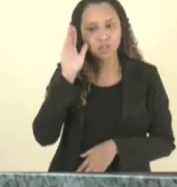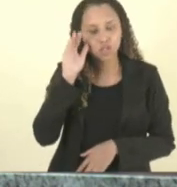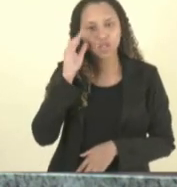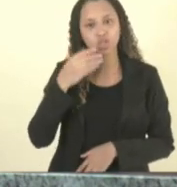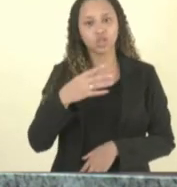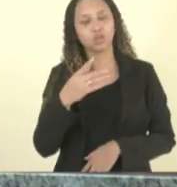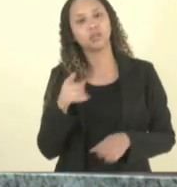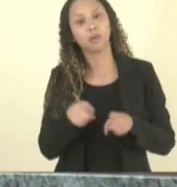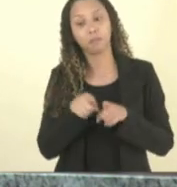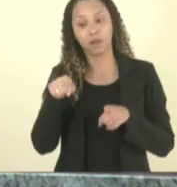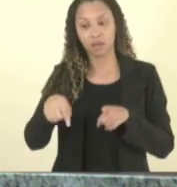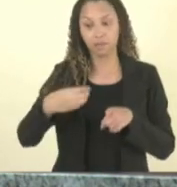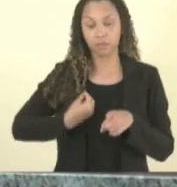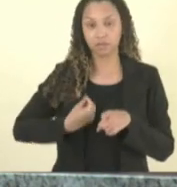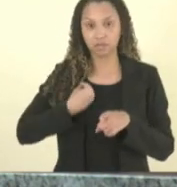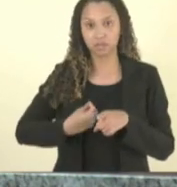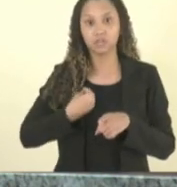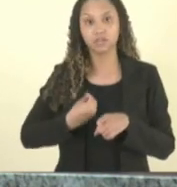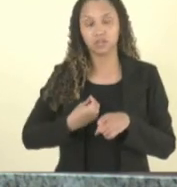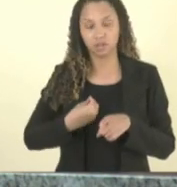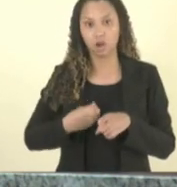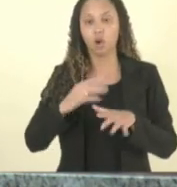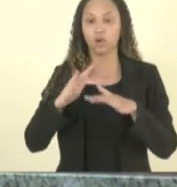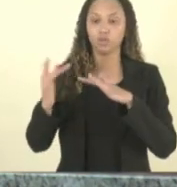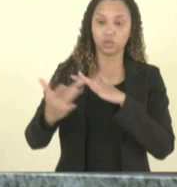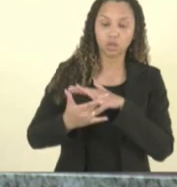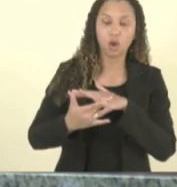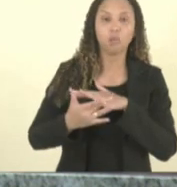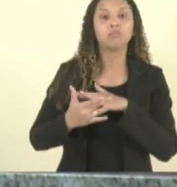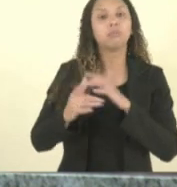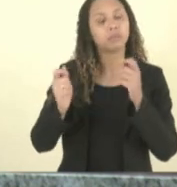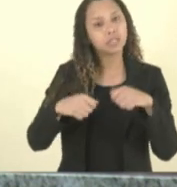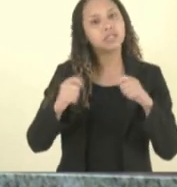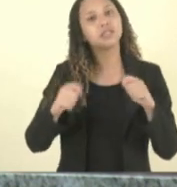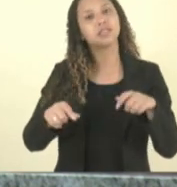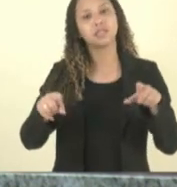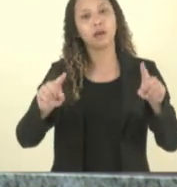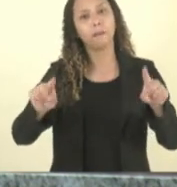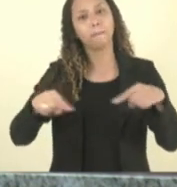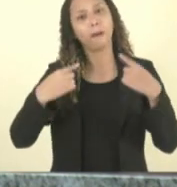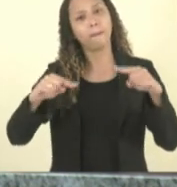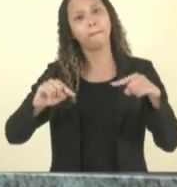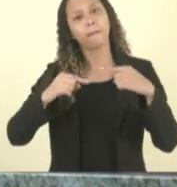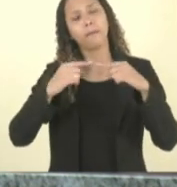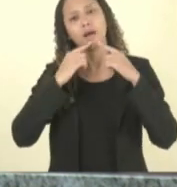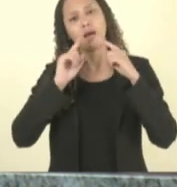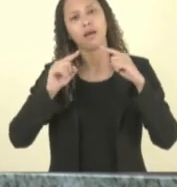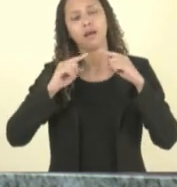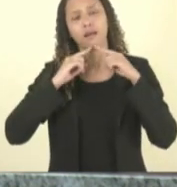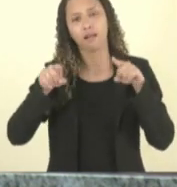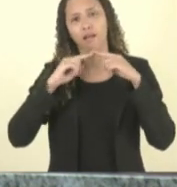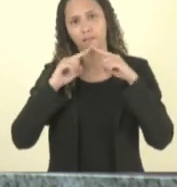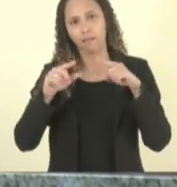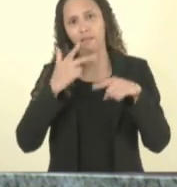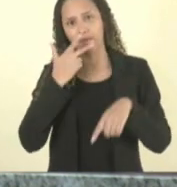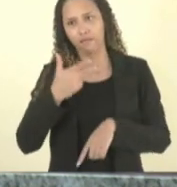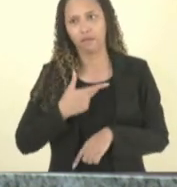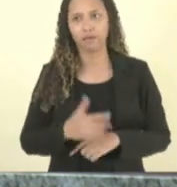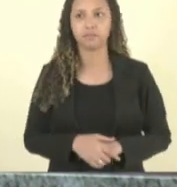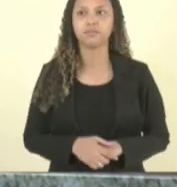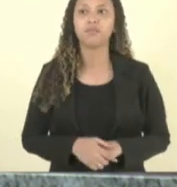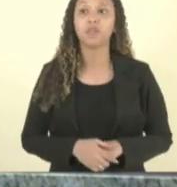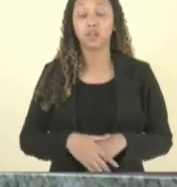e através das mídias façam essa reclamação tá bom então